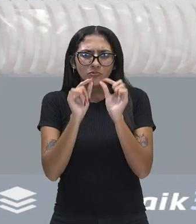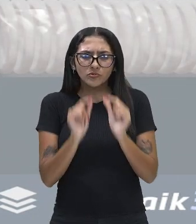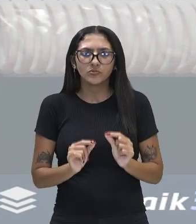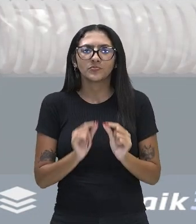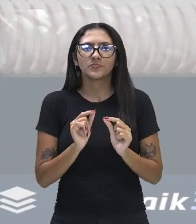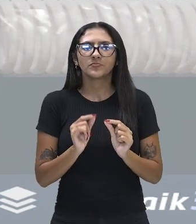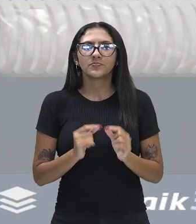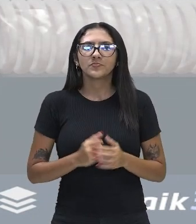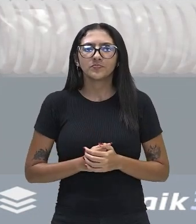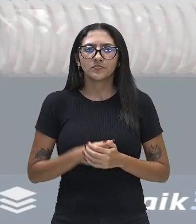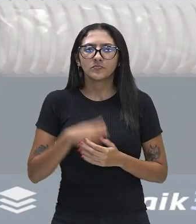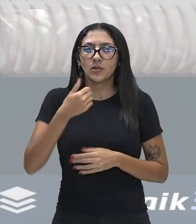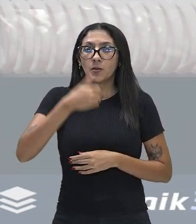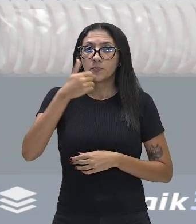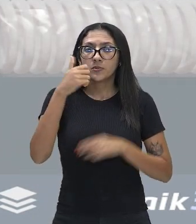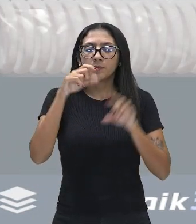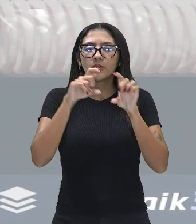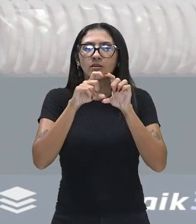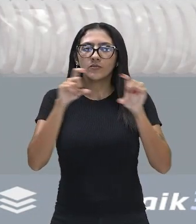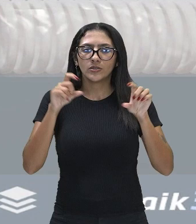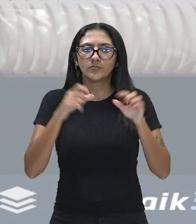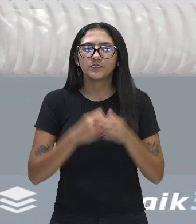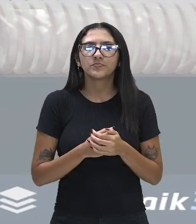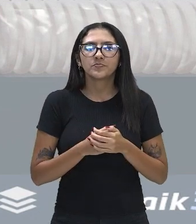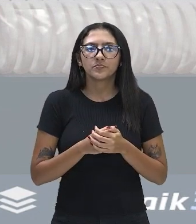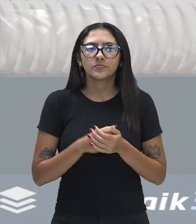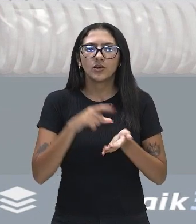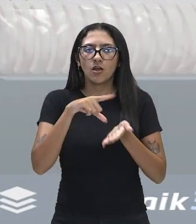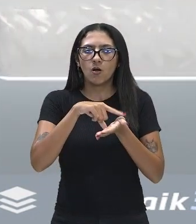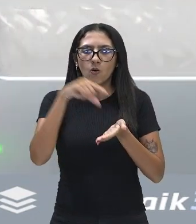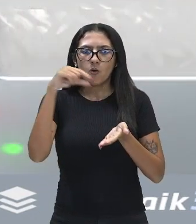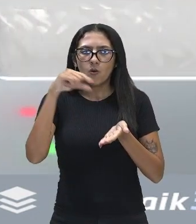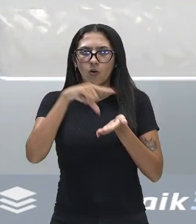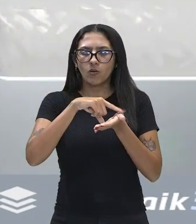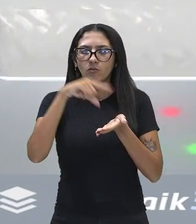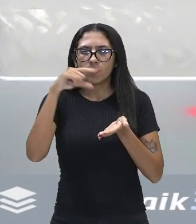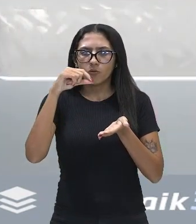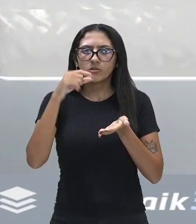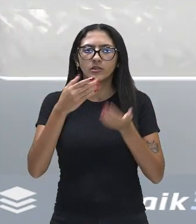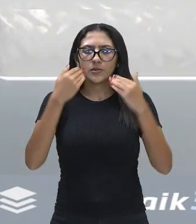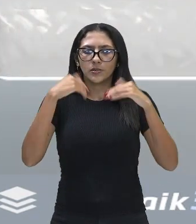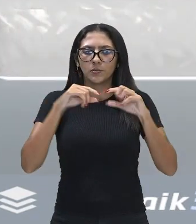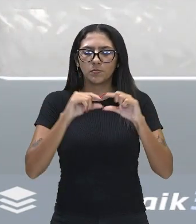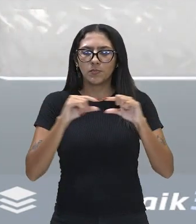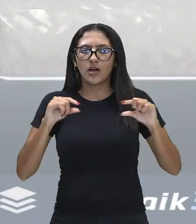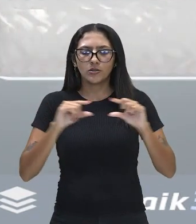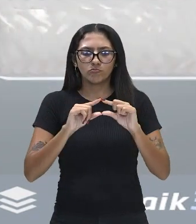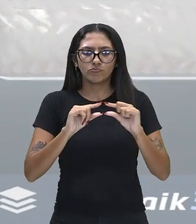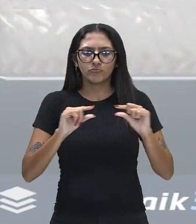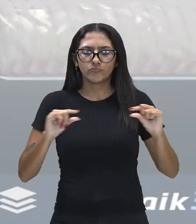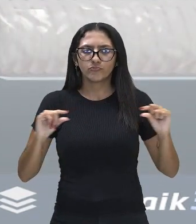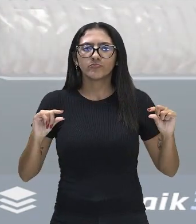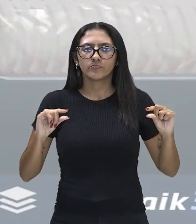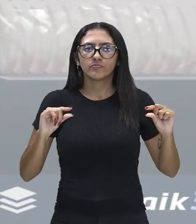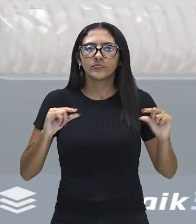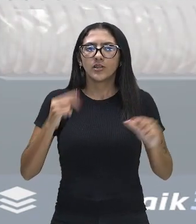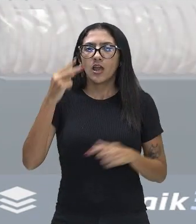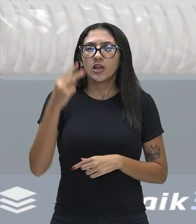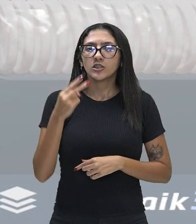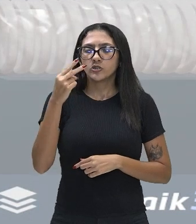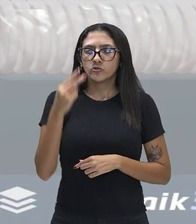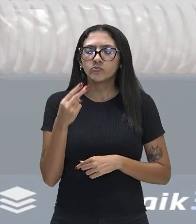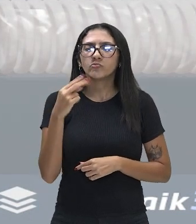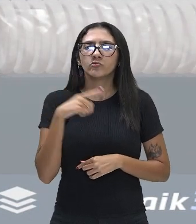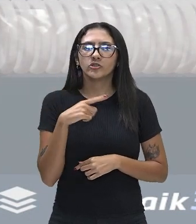Acima nós temos o exemplo de um cone e abaixo um exemplo de um bastonete. Todas as duas células estão sendo